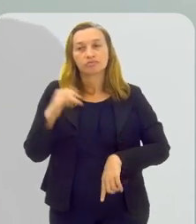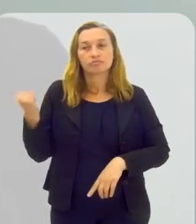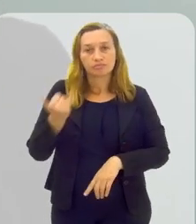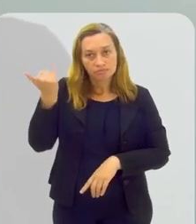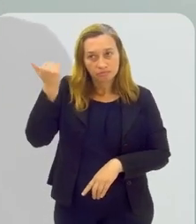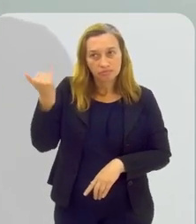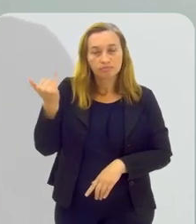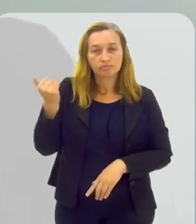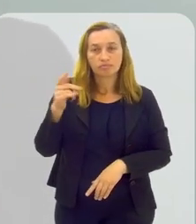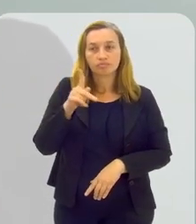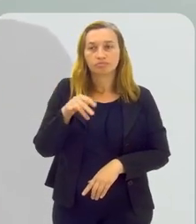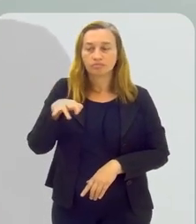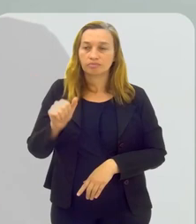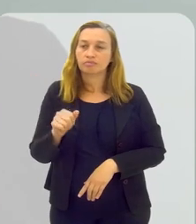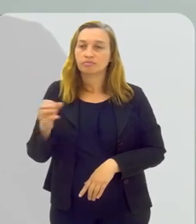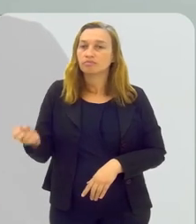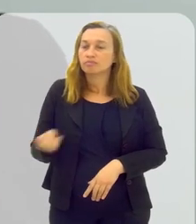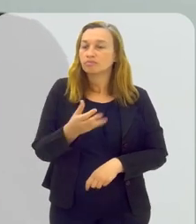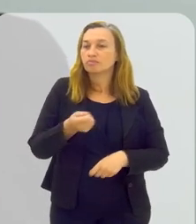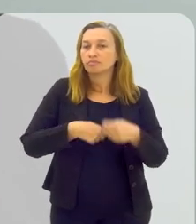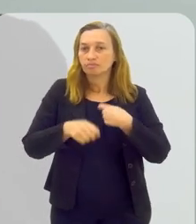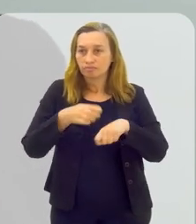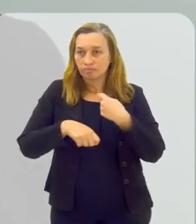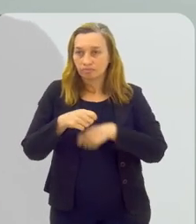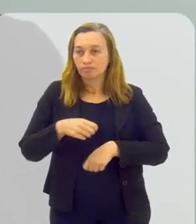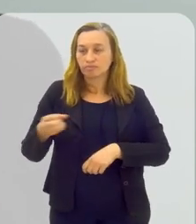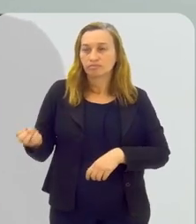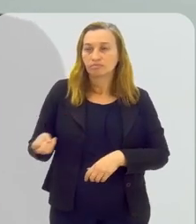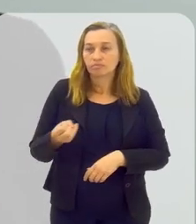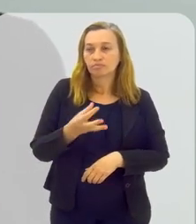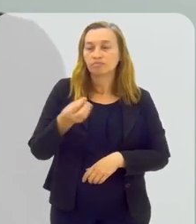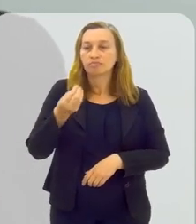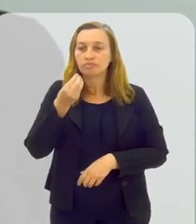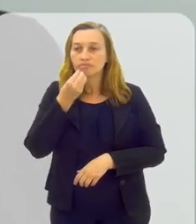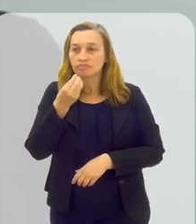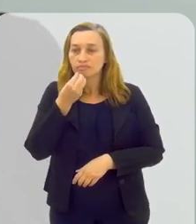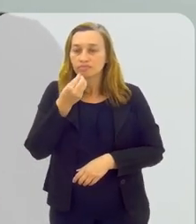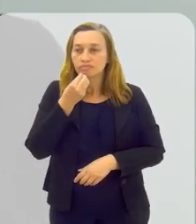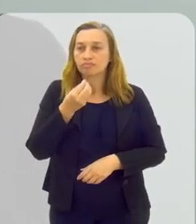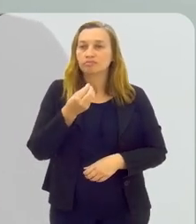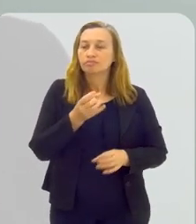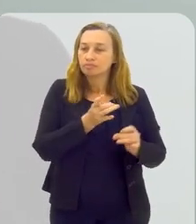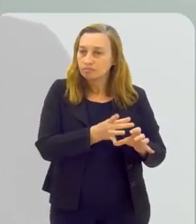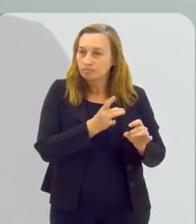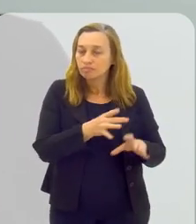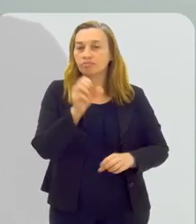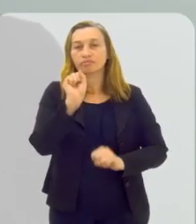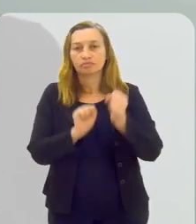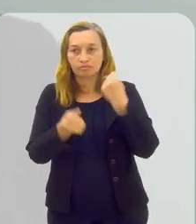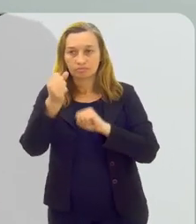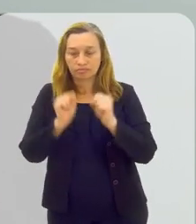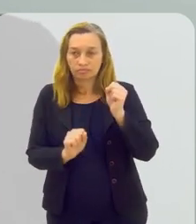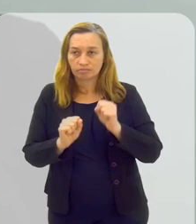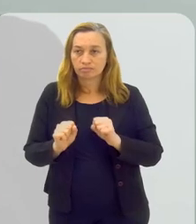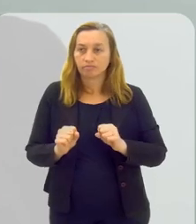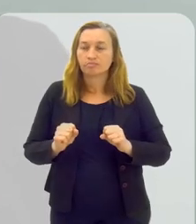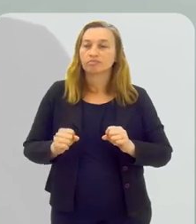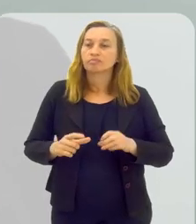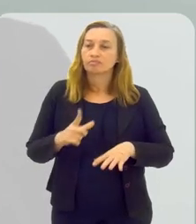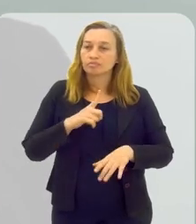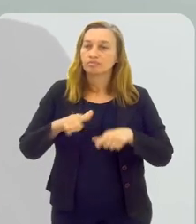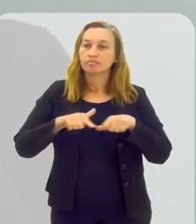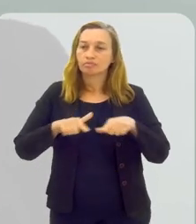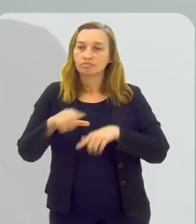material importantíssimo, matéria-prima para novos negócios e novas oportunidades no comércio, na indústria, enfim,